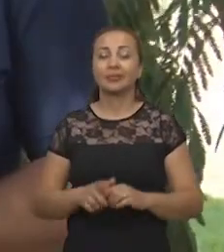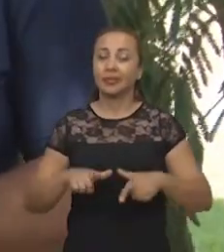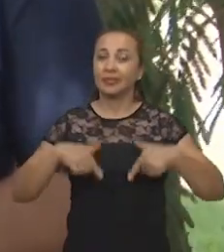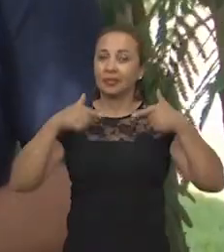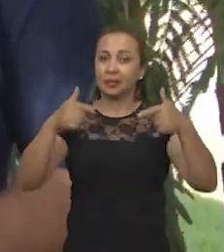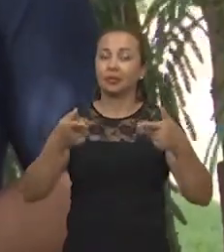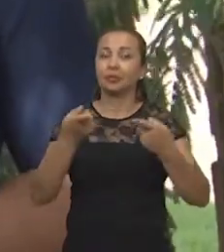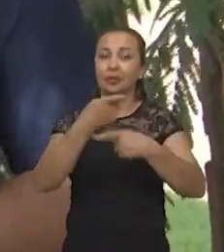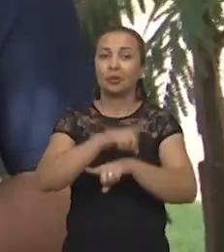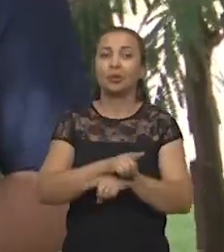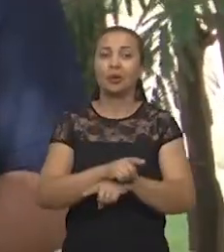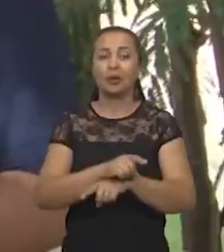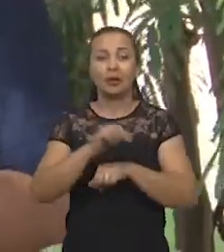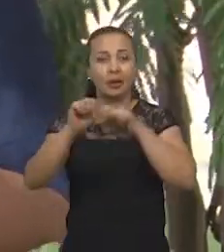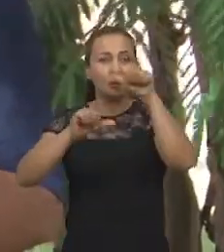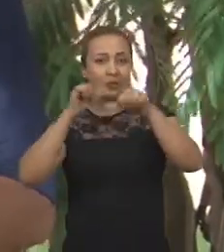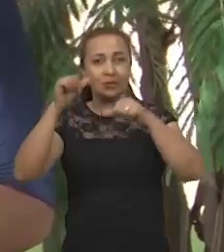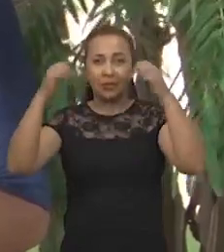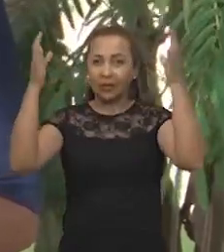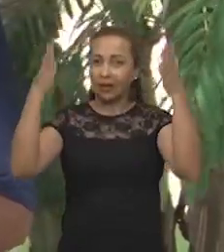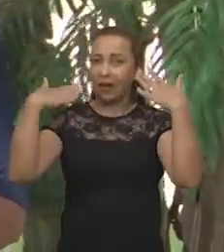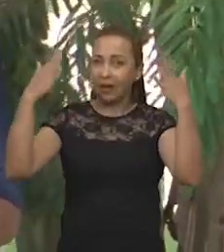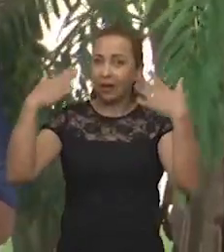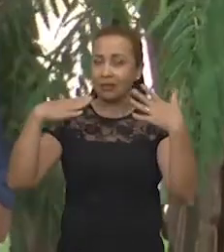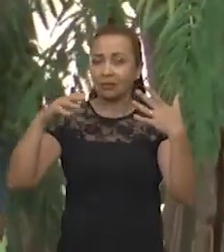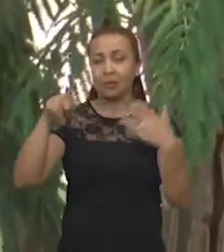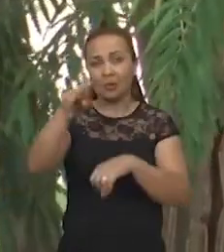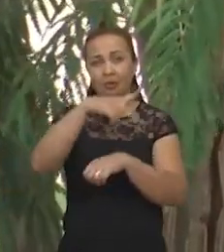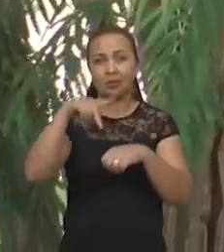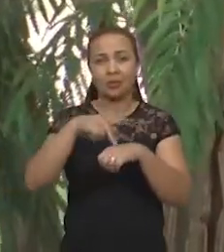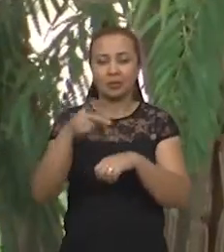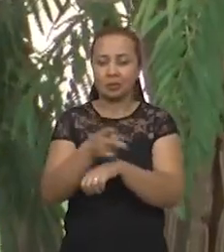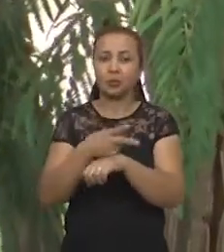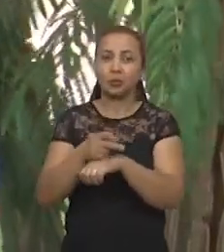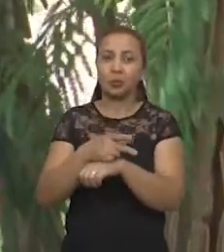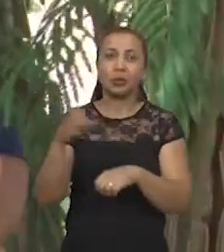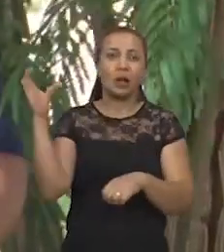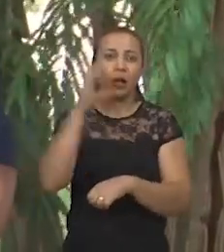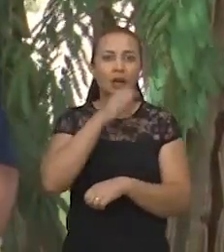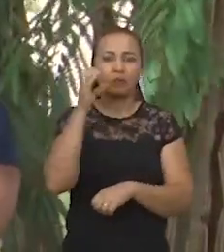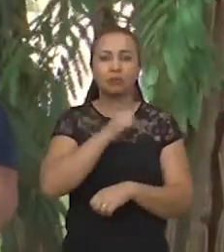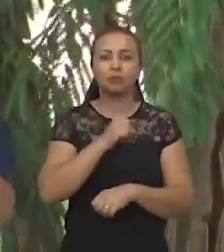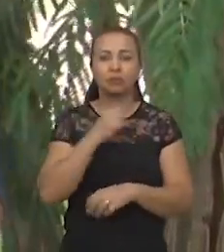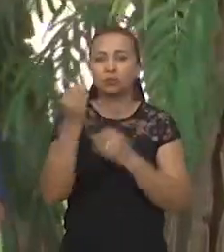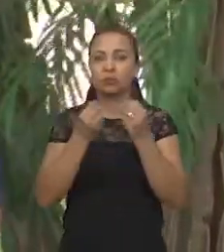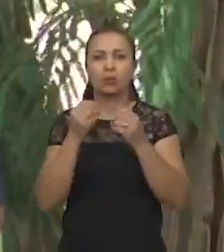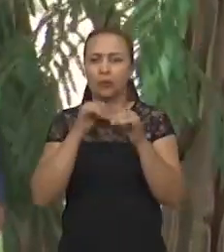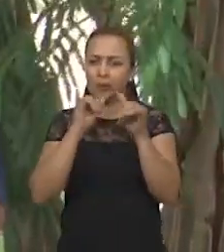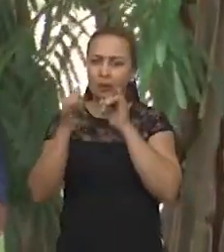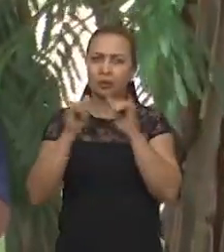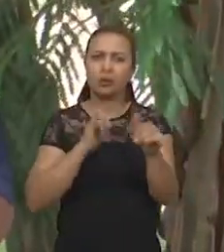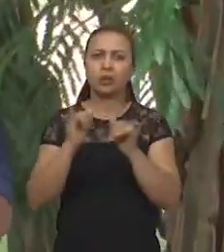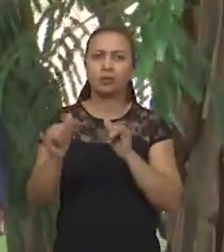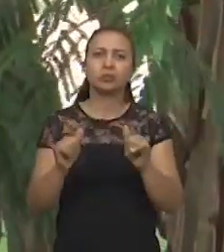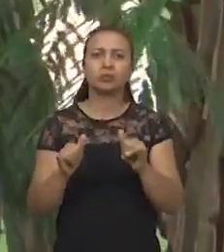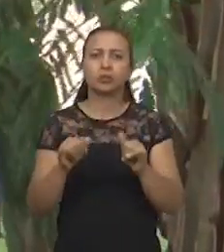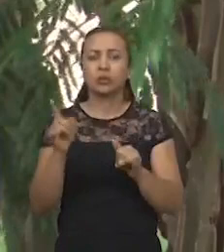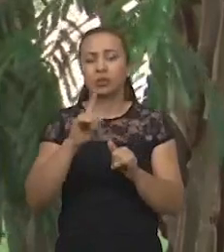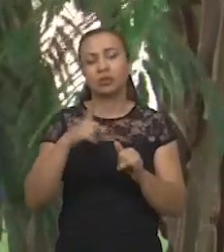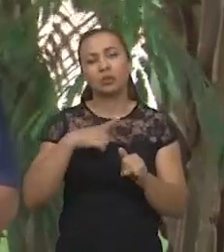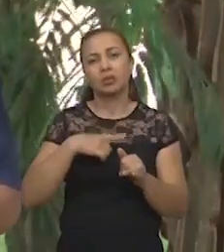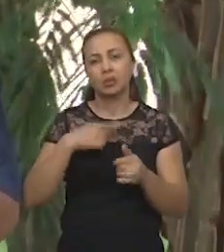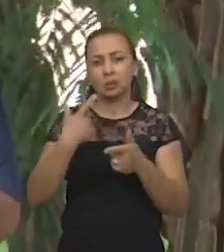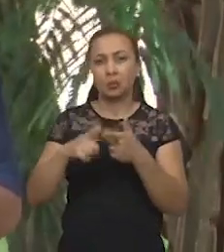Na luta contra a mudança climática, muitos países estão buscando urgentemente formas de suprir suas demandas energéticas, sem